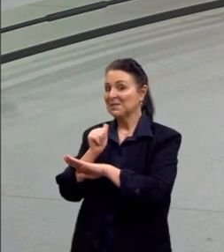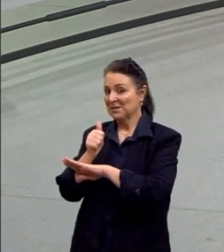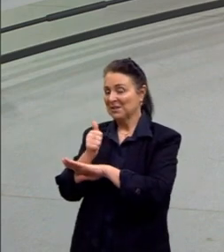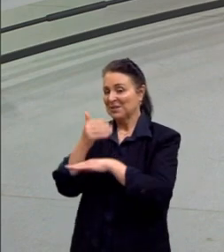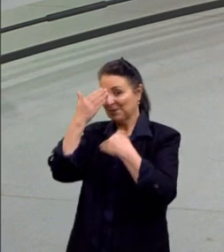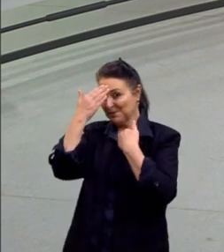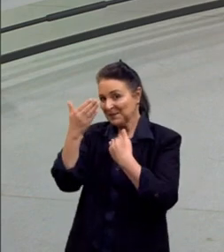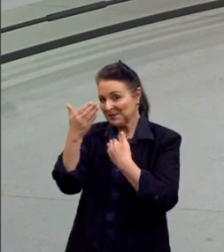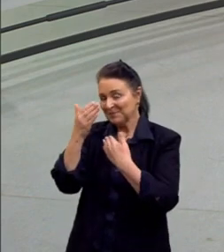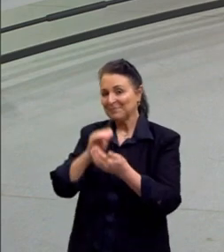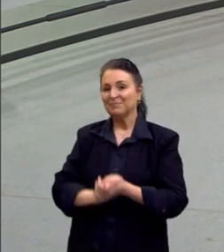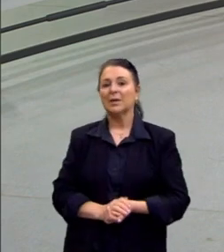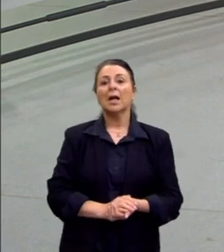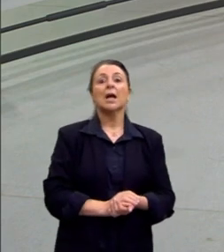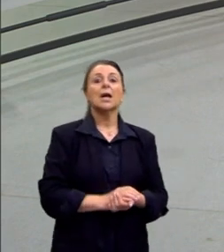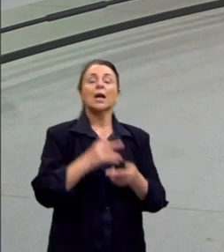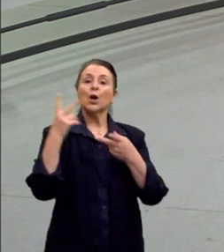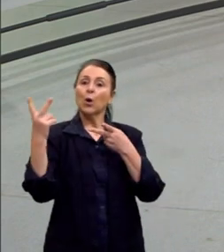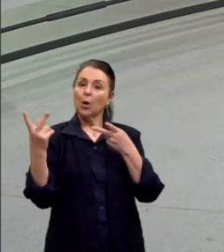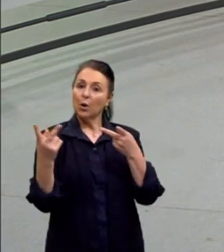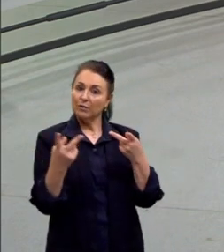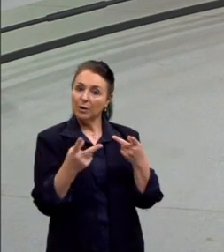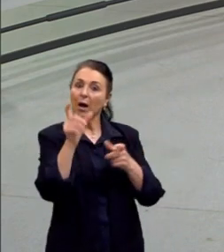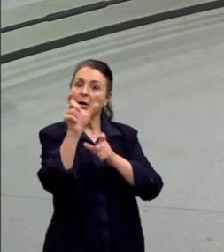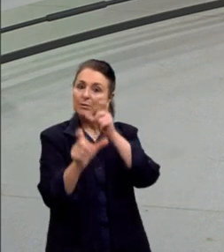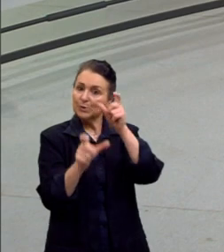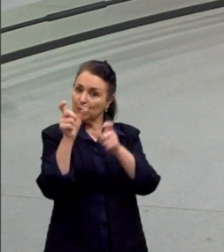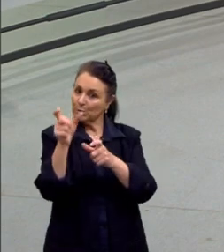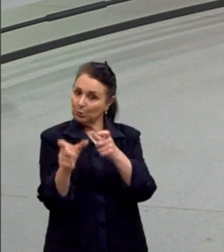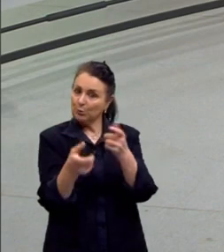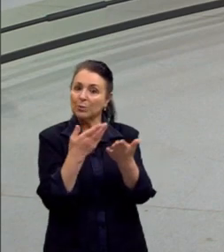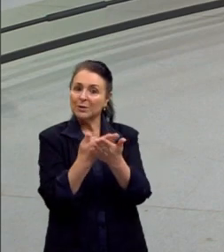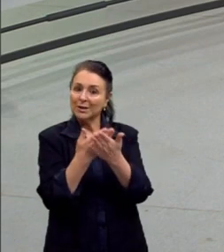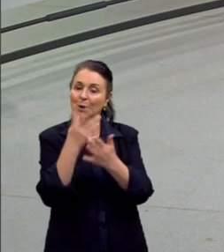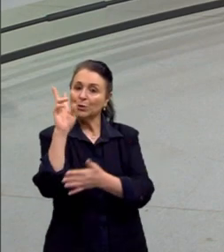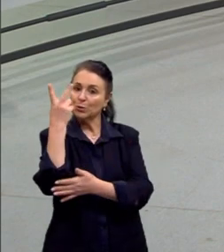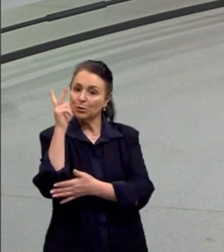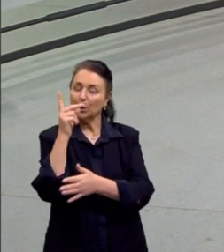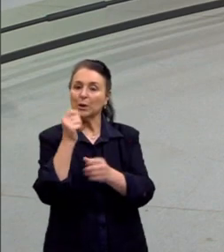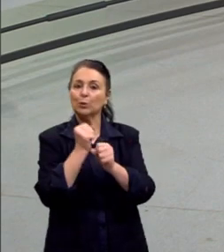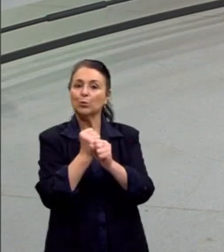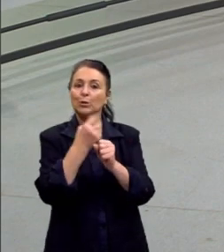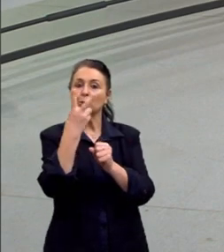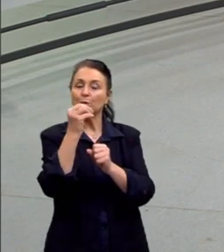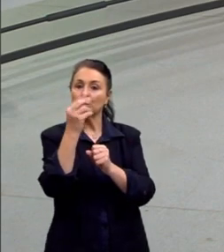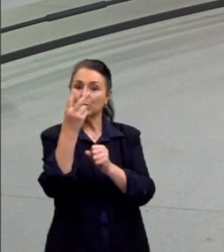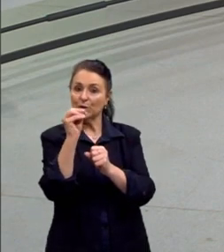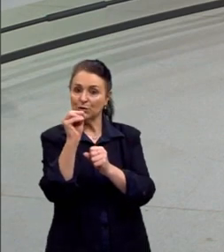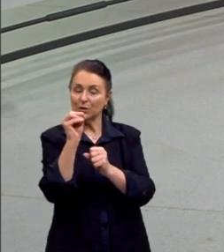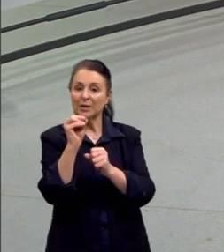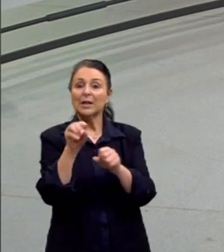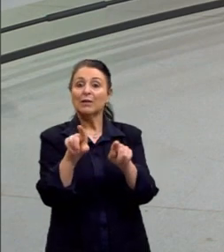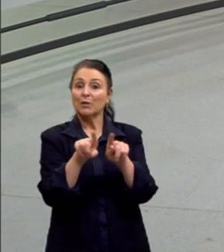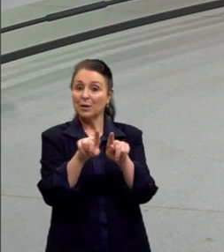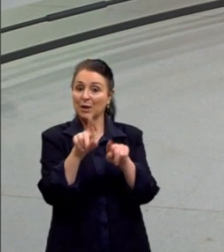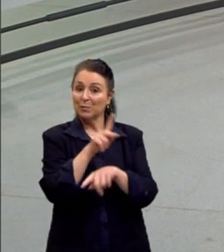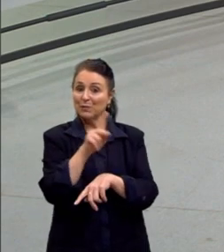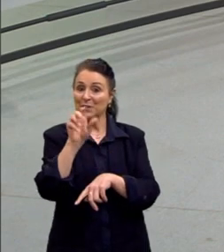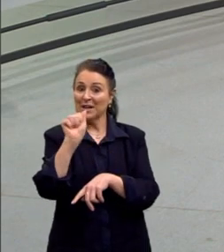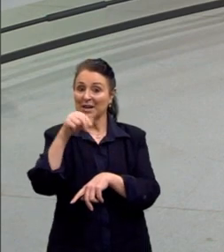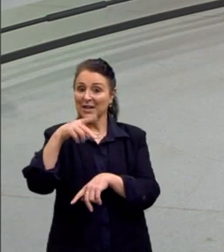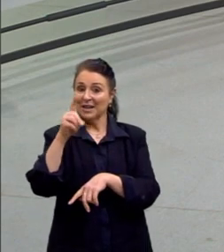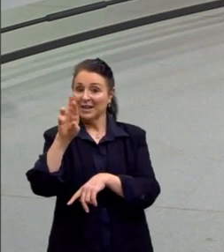Obrigada. E convidar, né, Lucas, que as pessoas também, as aulas de História de 2020, que a Andressa foi a primeira professora